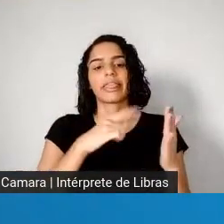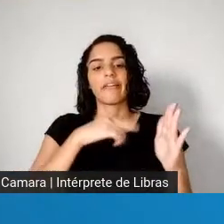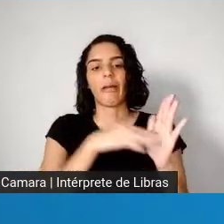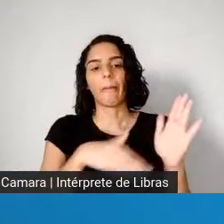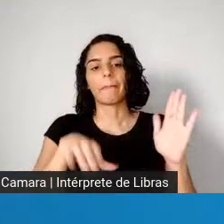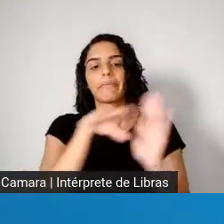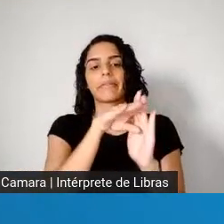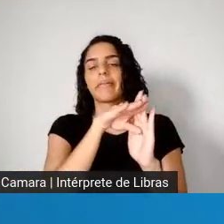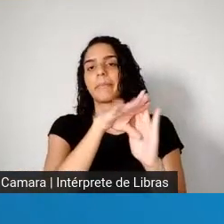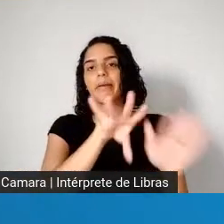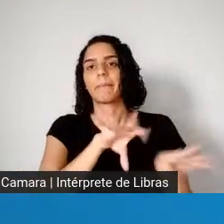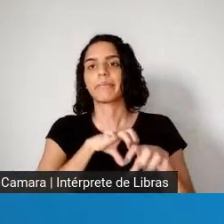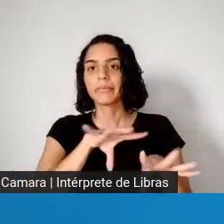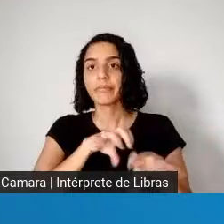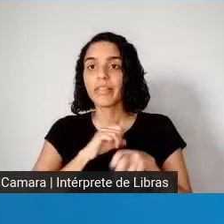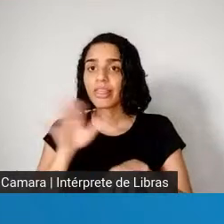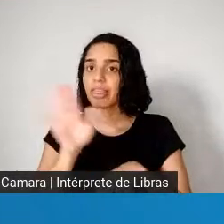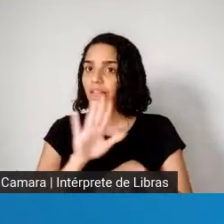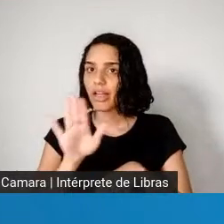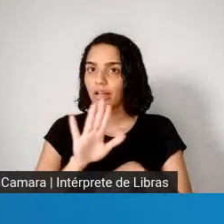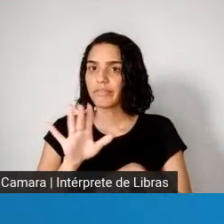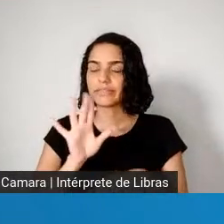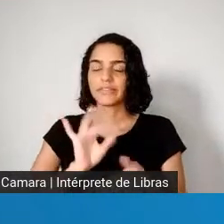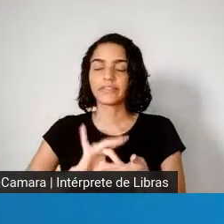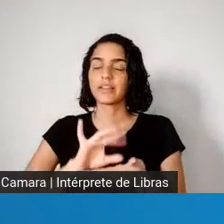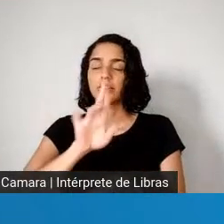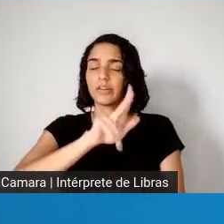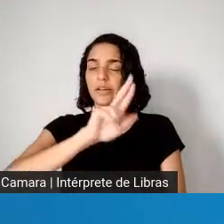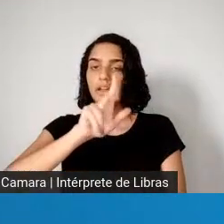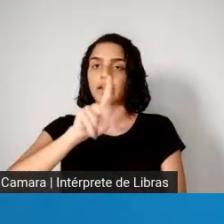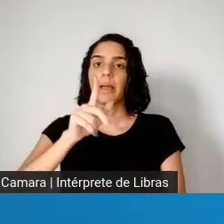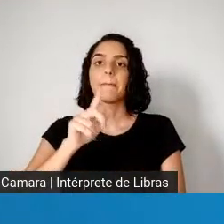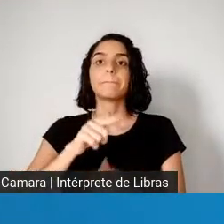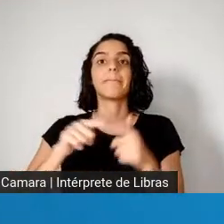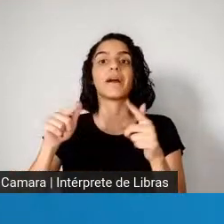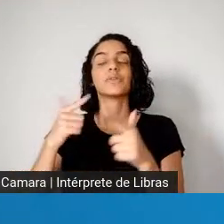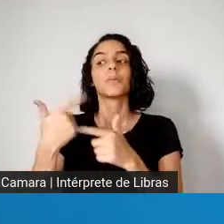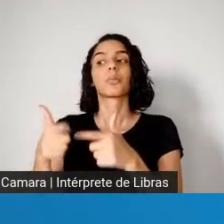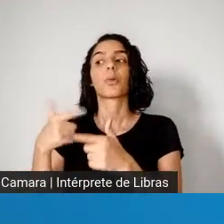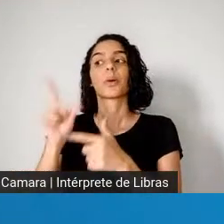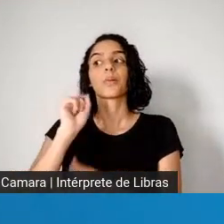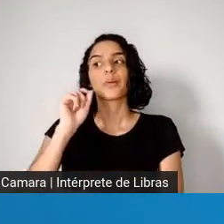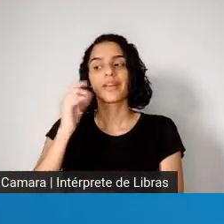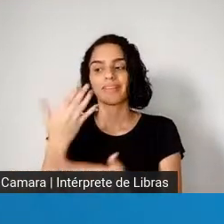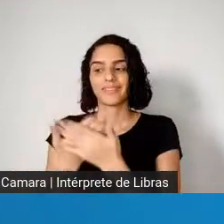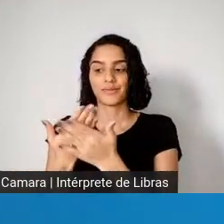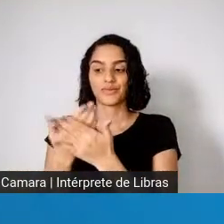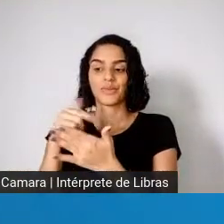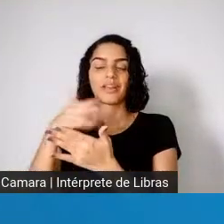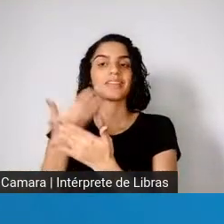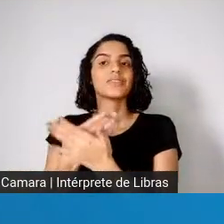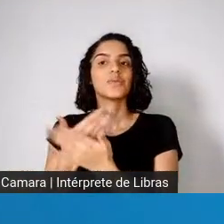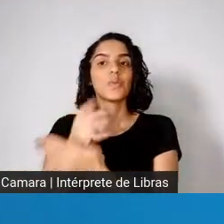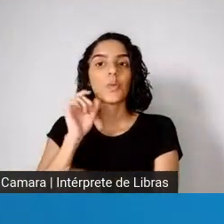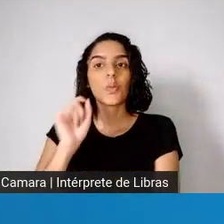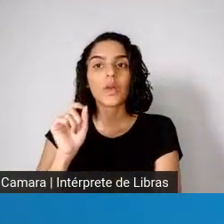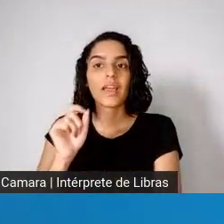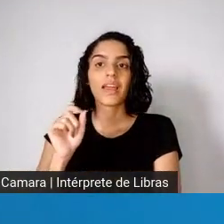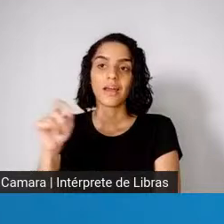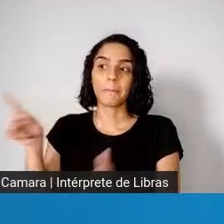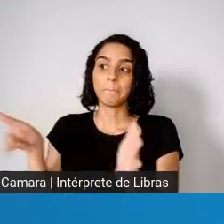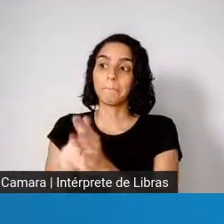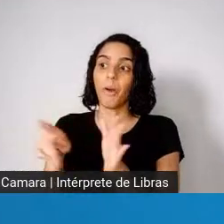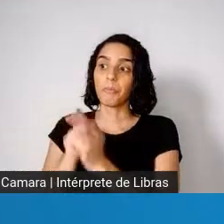comunidade nem mesmo no ambiente escolar. O problema é que os estudos são estudos nos países do primeiro mundo.